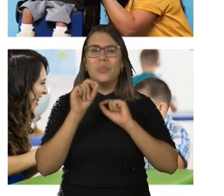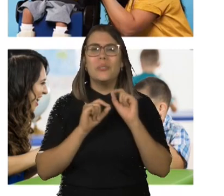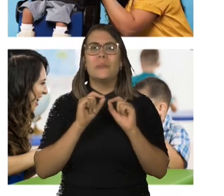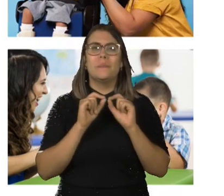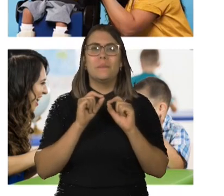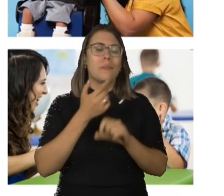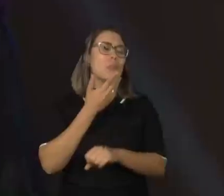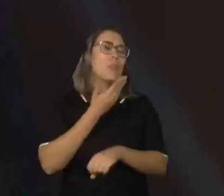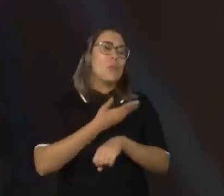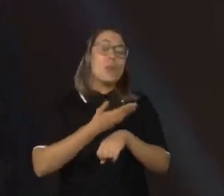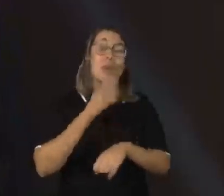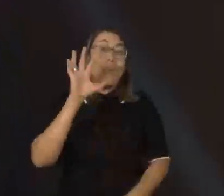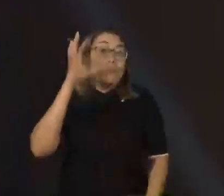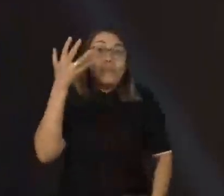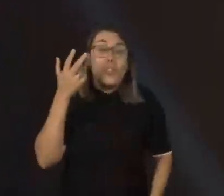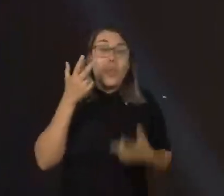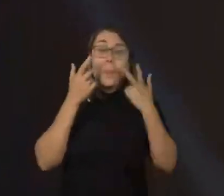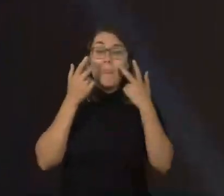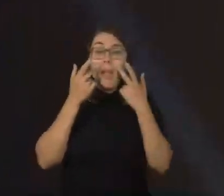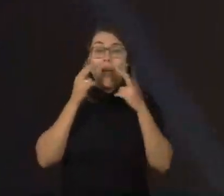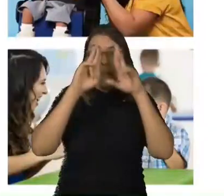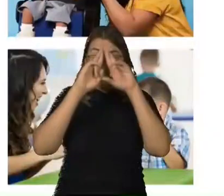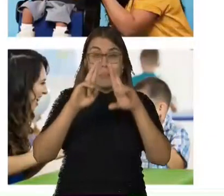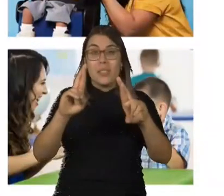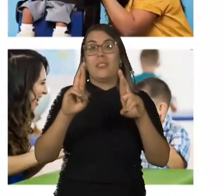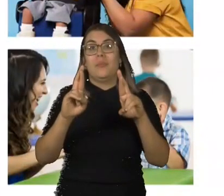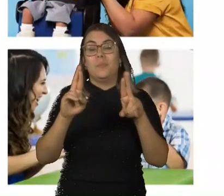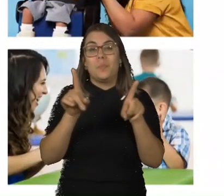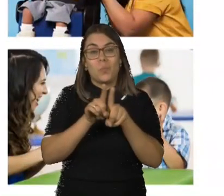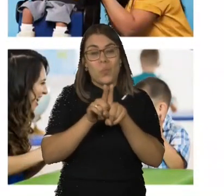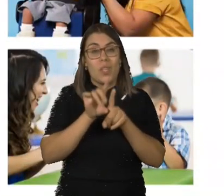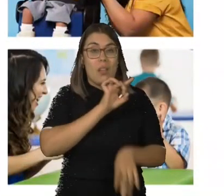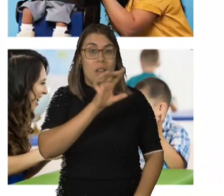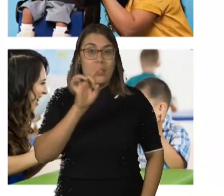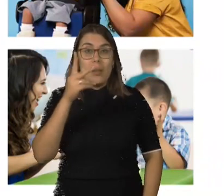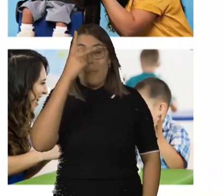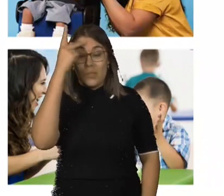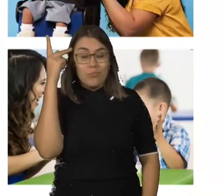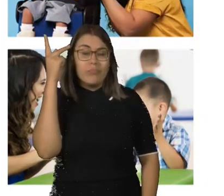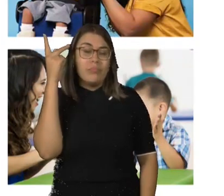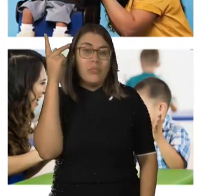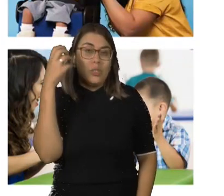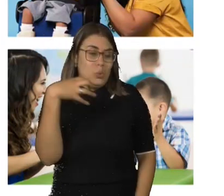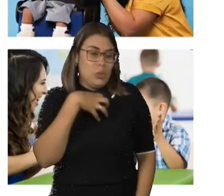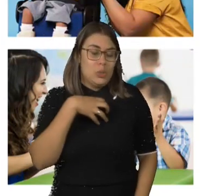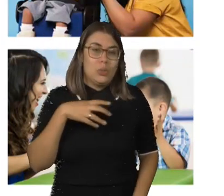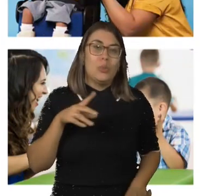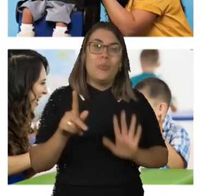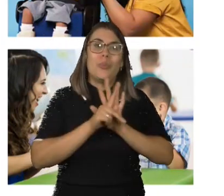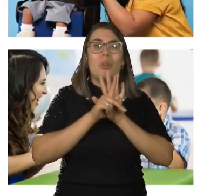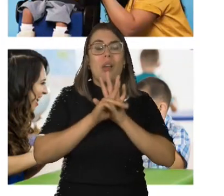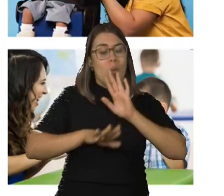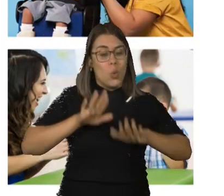espontaneamente. Respeitar a individualidade, entender que cada um é cada um, que algumas